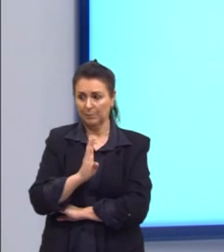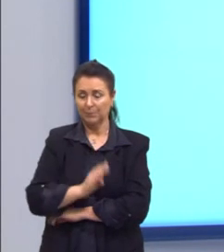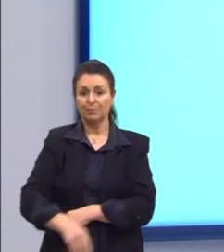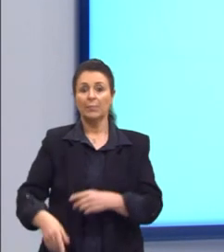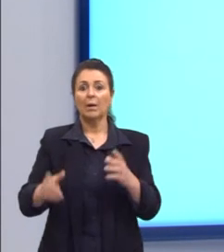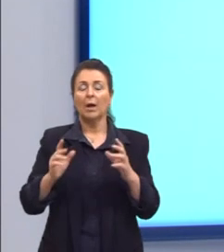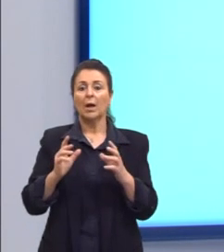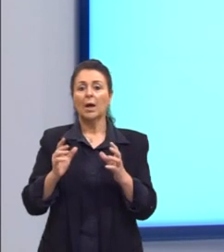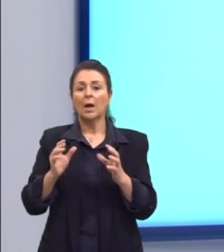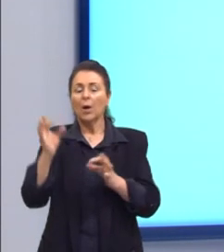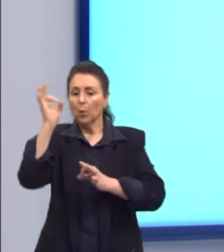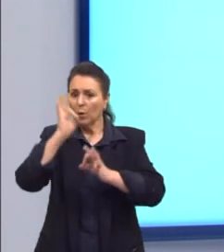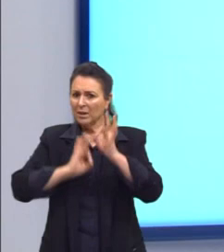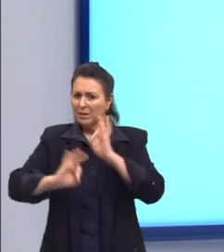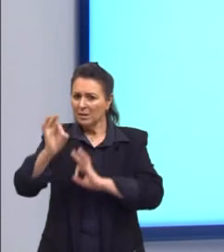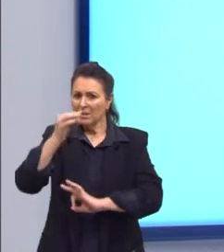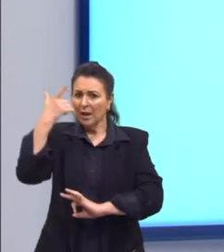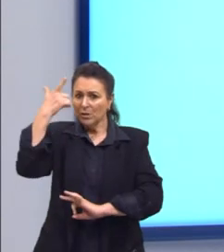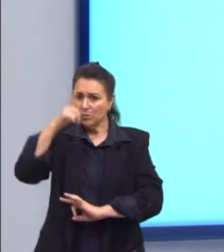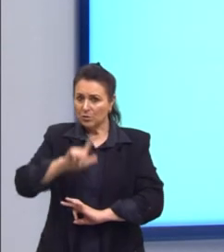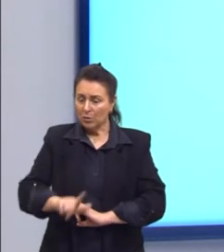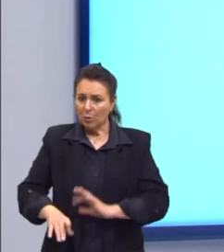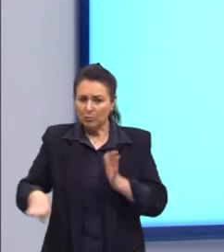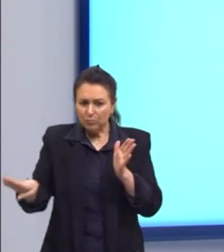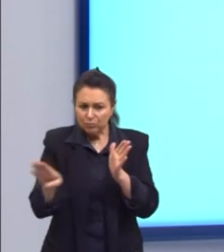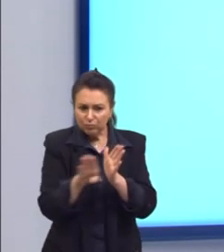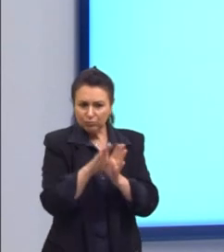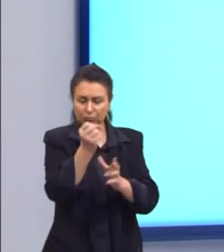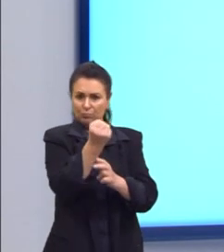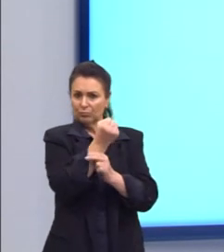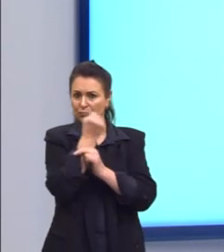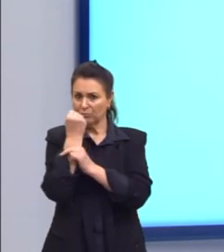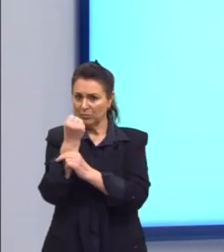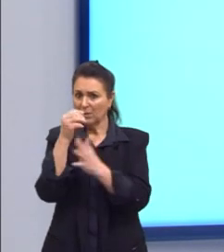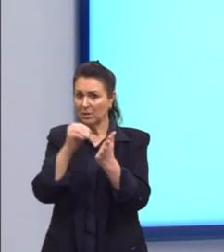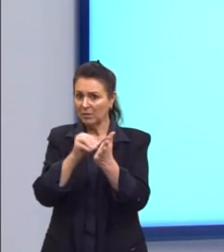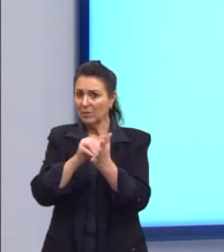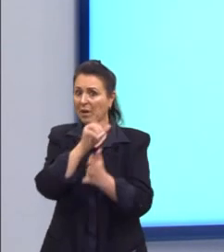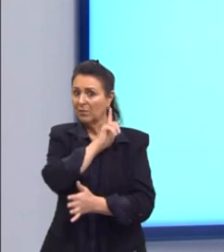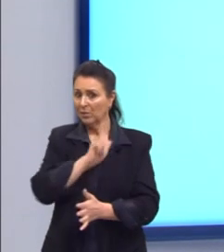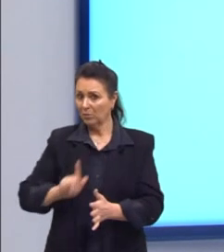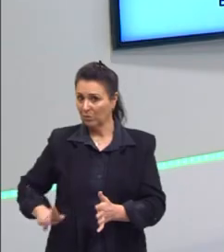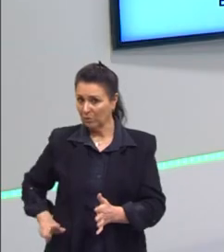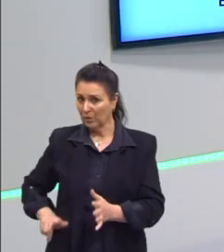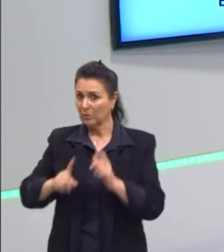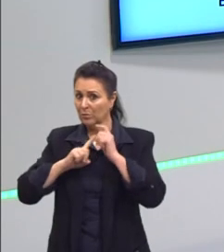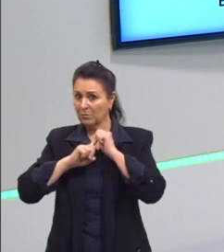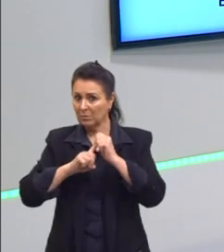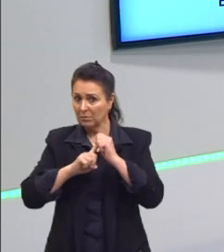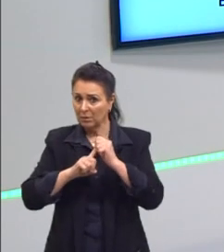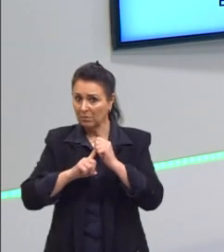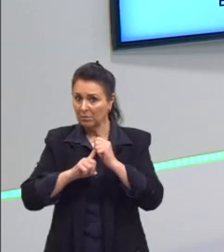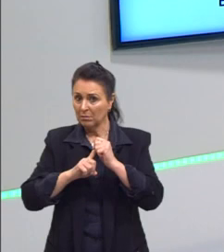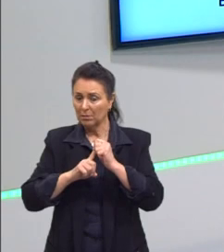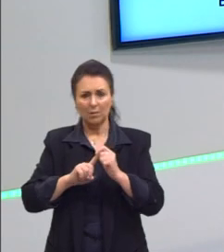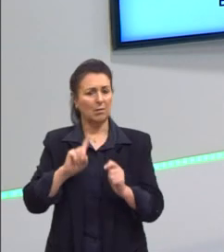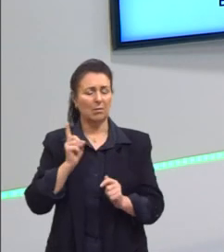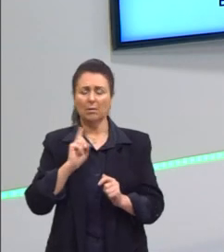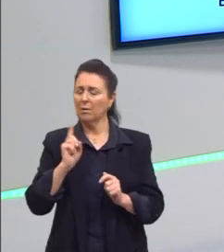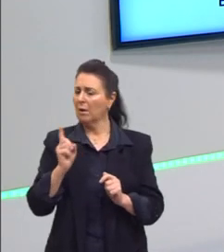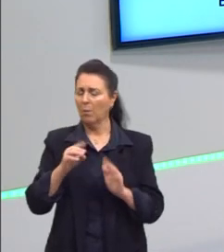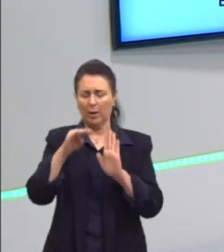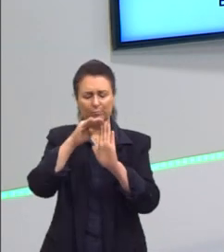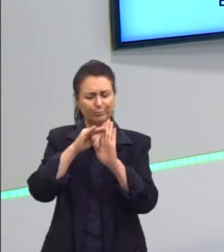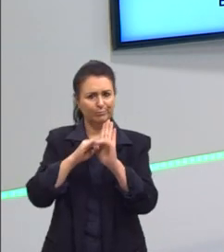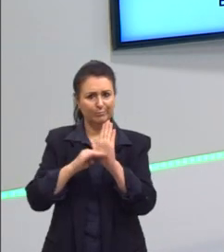Restaurar a segurança das fronteiras negligenciadas pelo governo central. E essa não era uma das pautas e as fronteiras